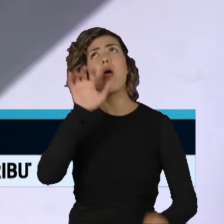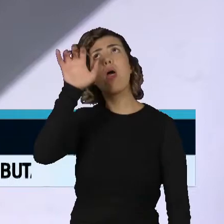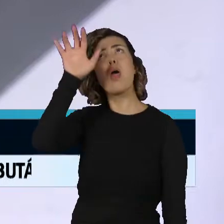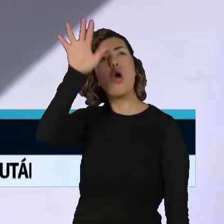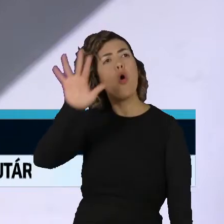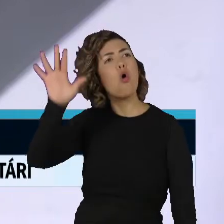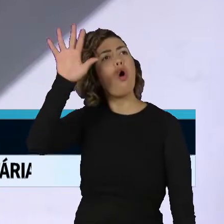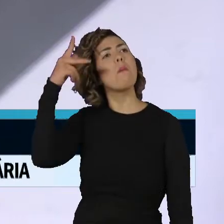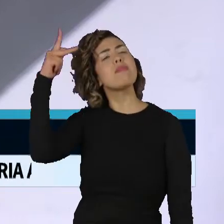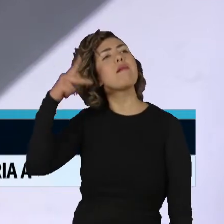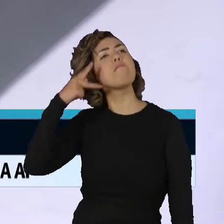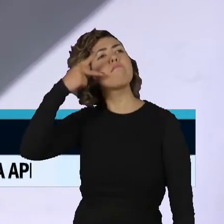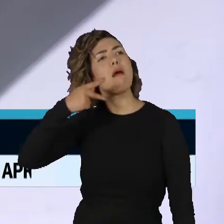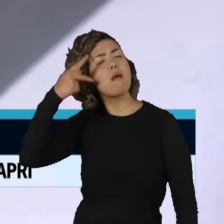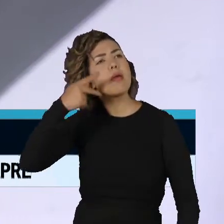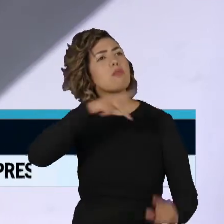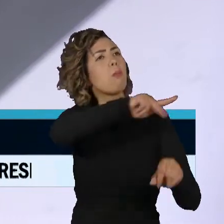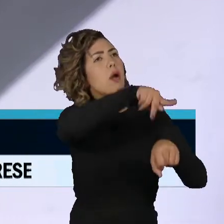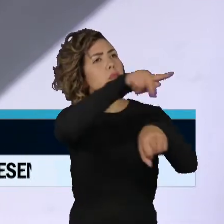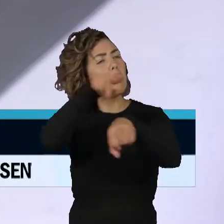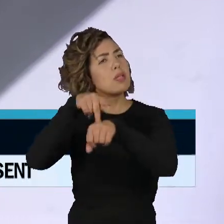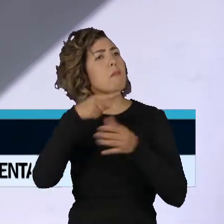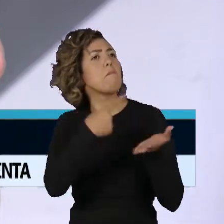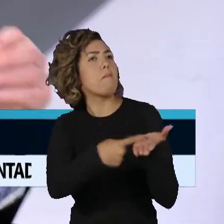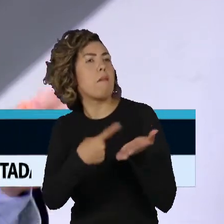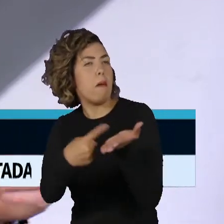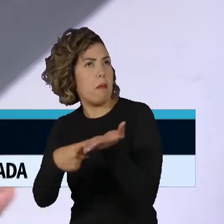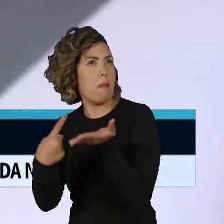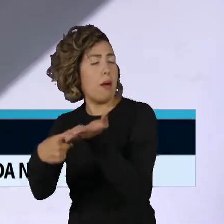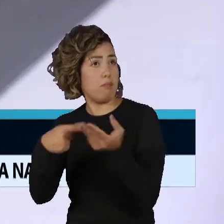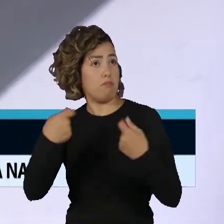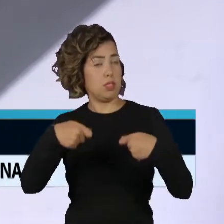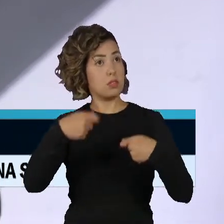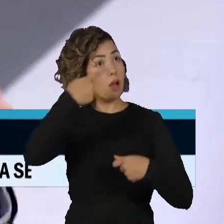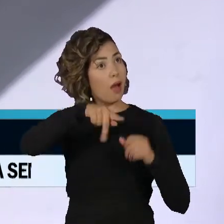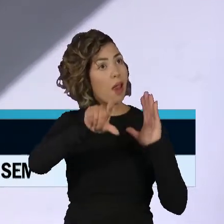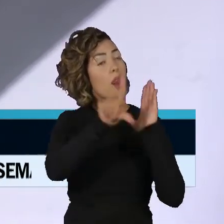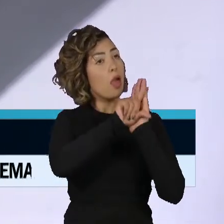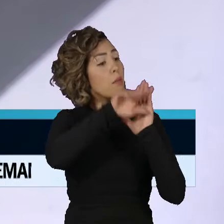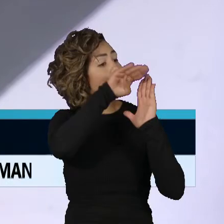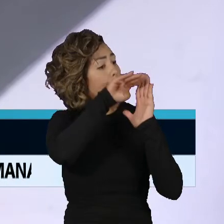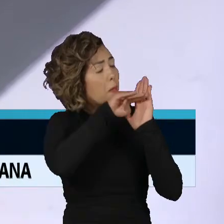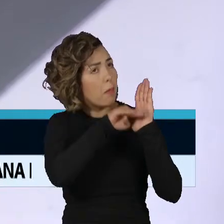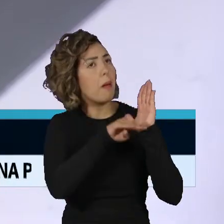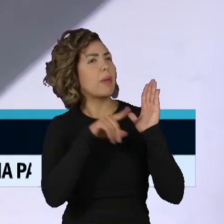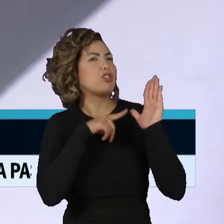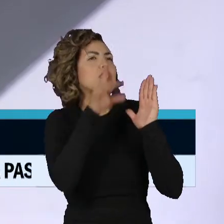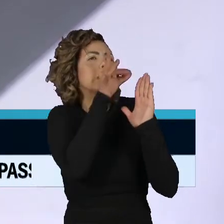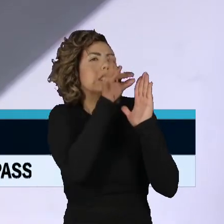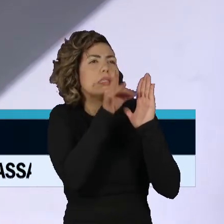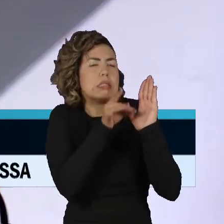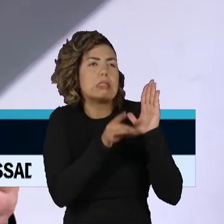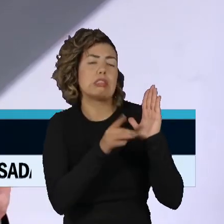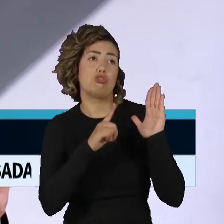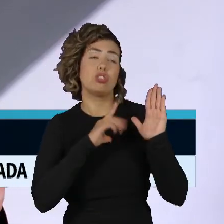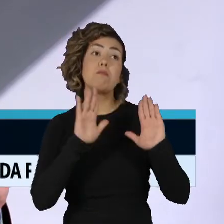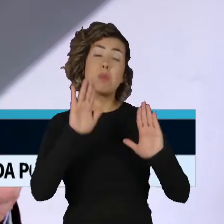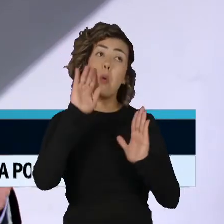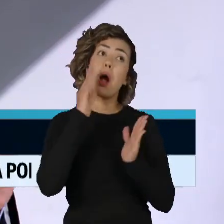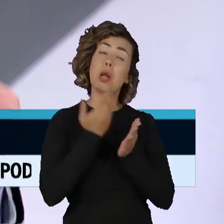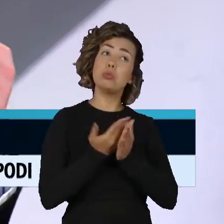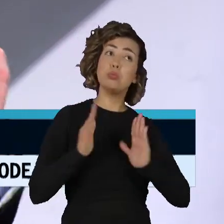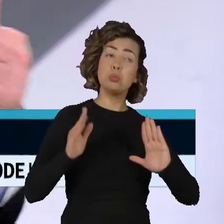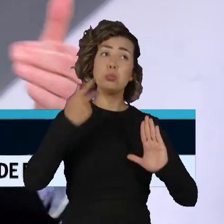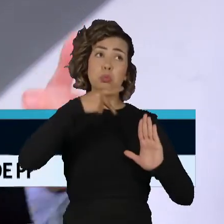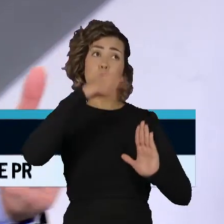países, porque a lei define alguns critérios de onde poderá vir ou não. E acho que o Brasil poderia até